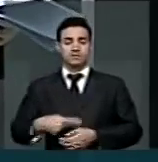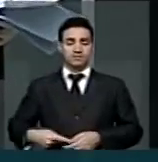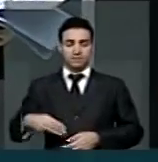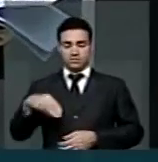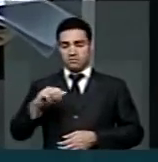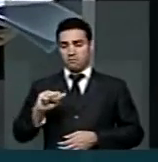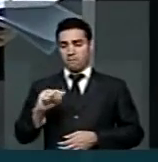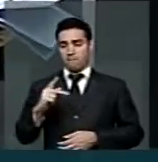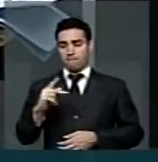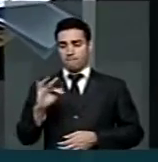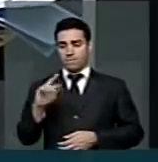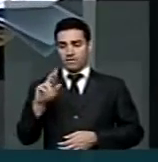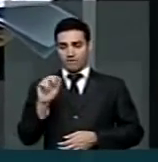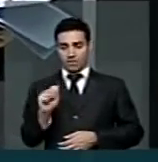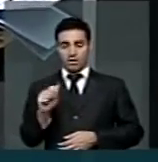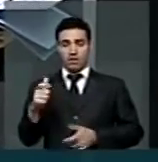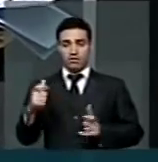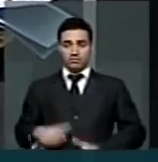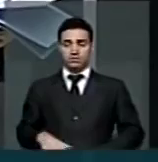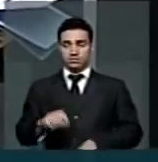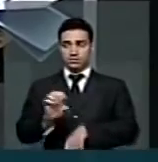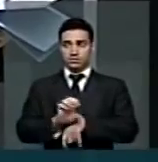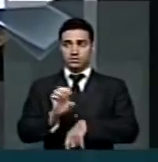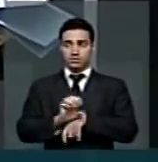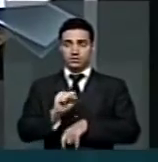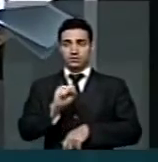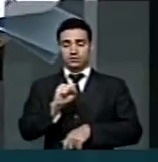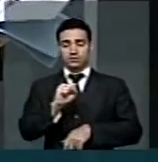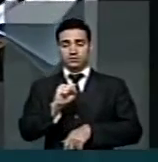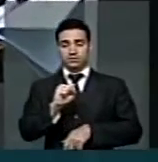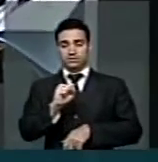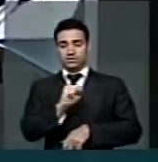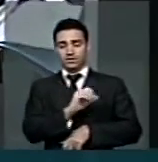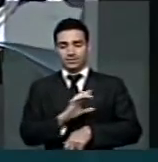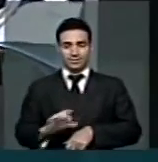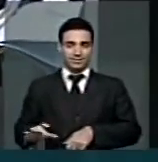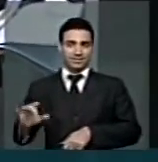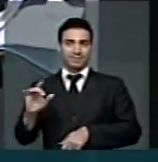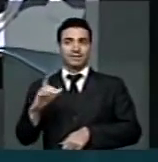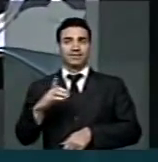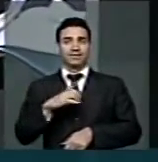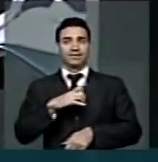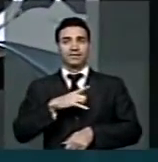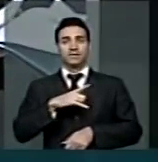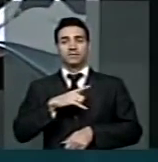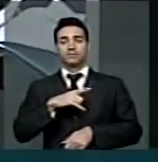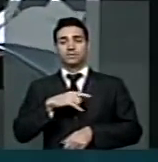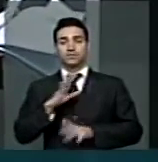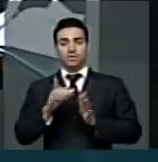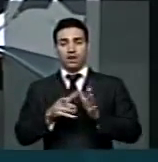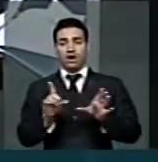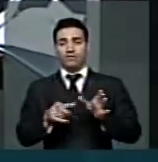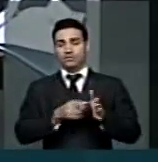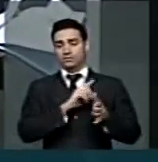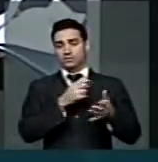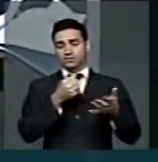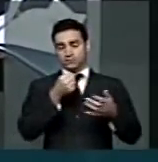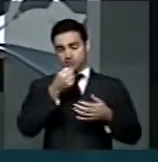do Estado de Santa Catarina, Milton Pereira, estava internado desde quarta-feira